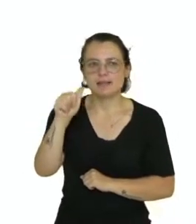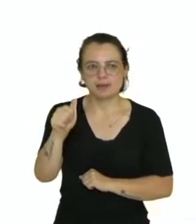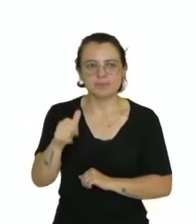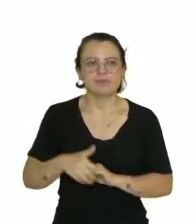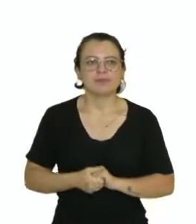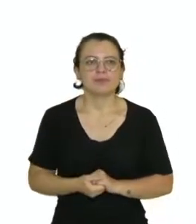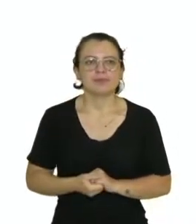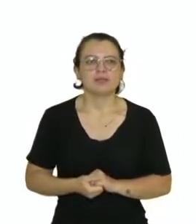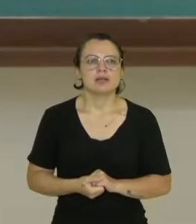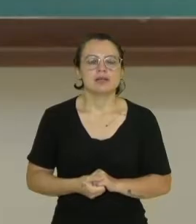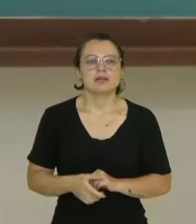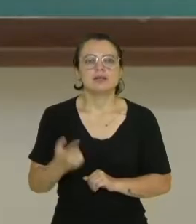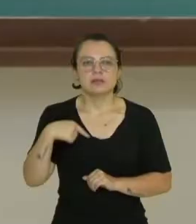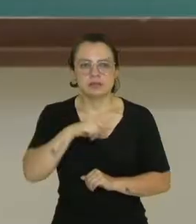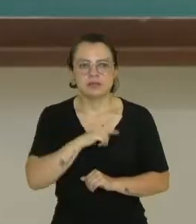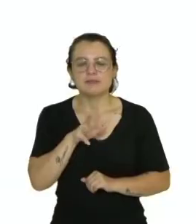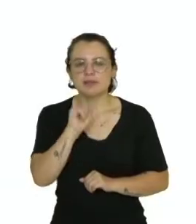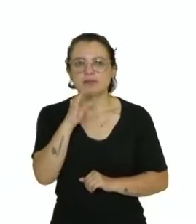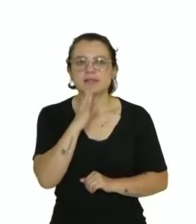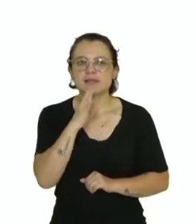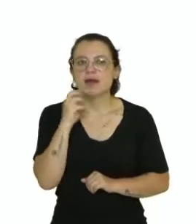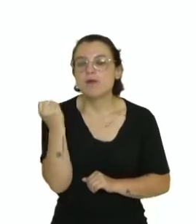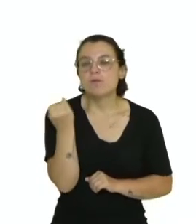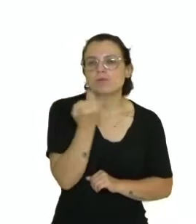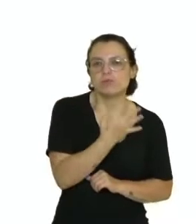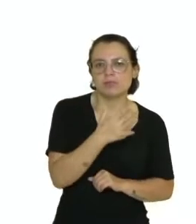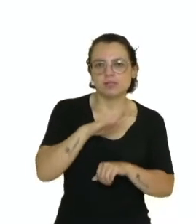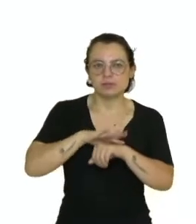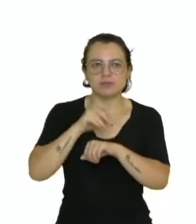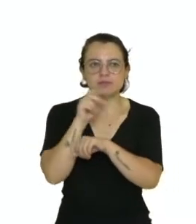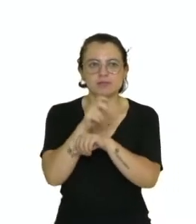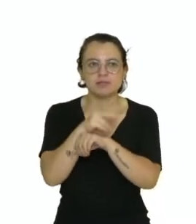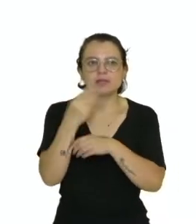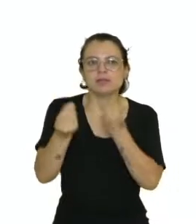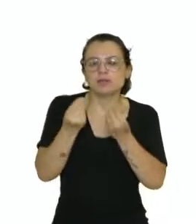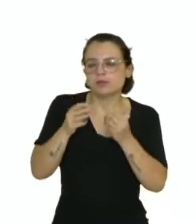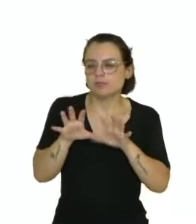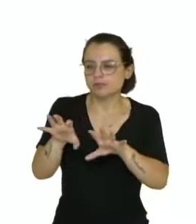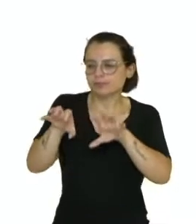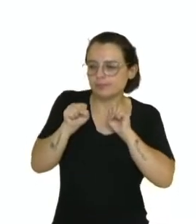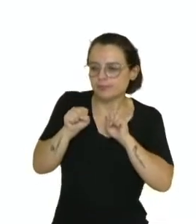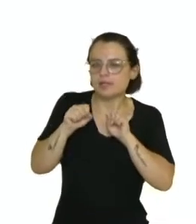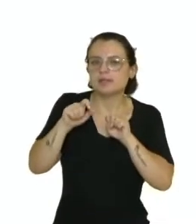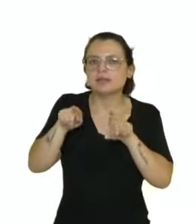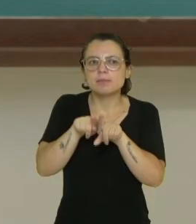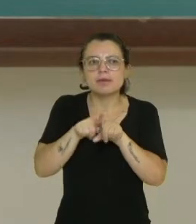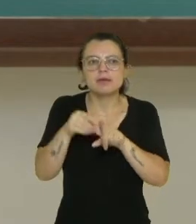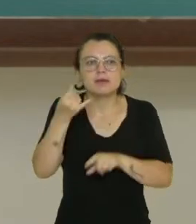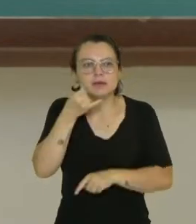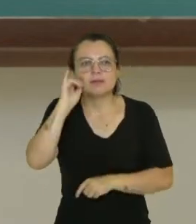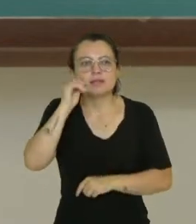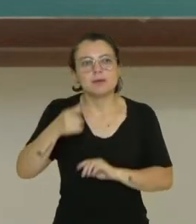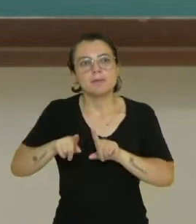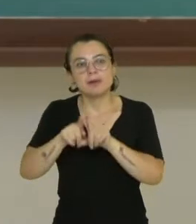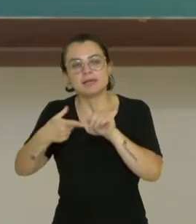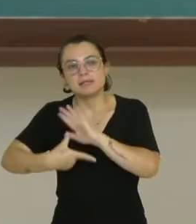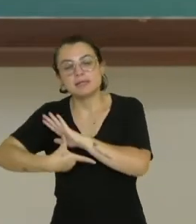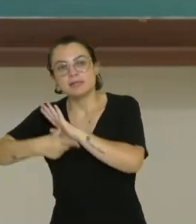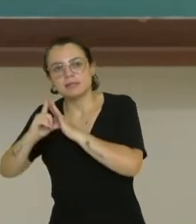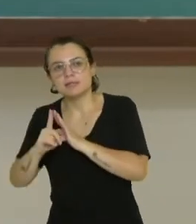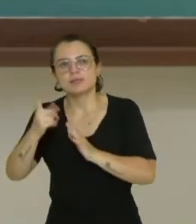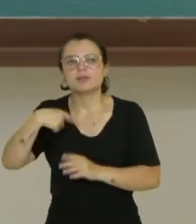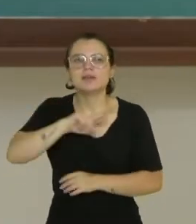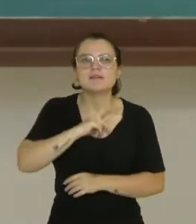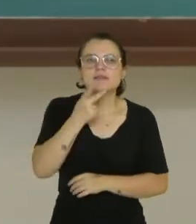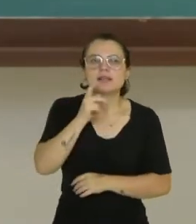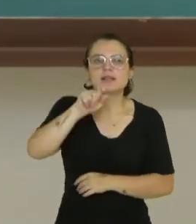Nós vamos conhecer algumas viroses e a transmissão, a forma de prevenção. Mas, antes disso, vamos falar sobre a